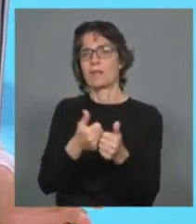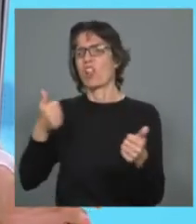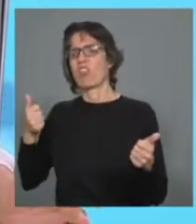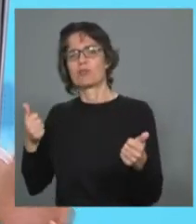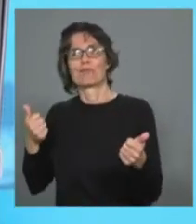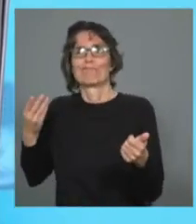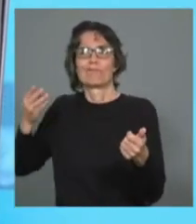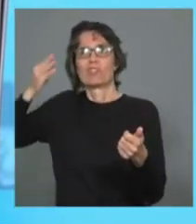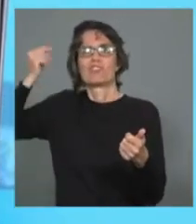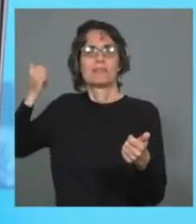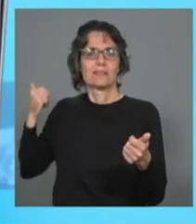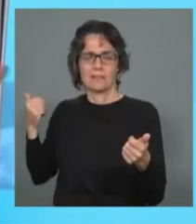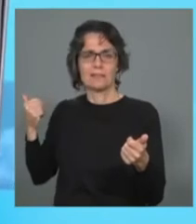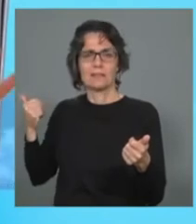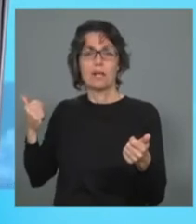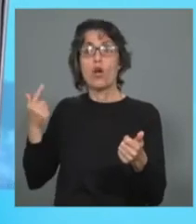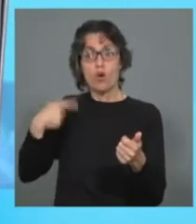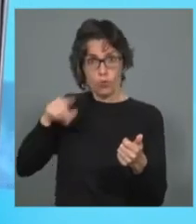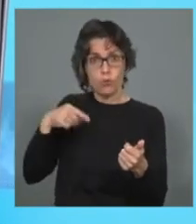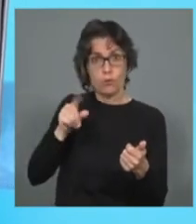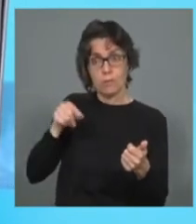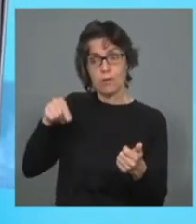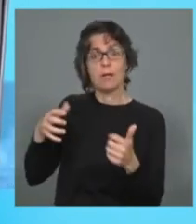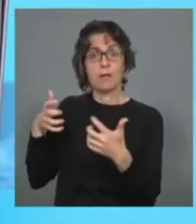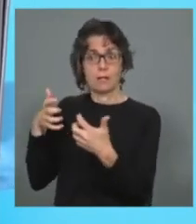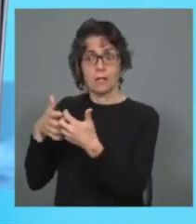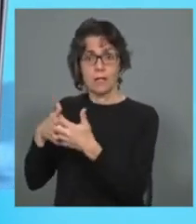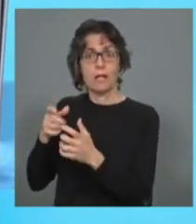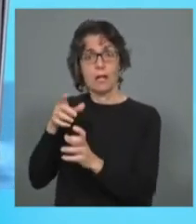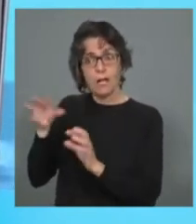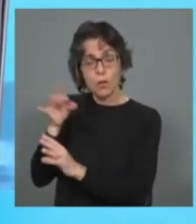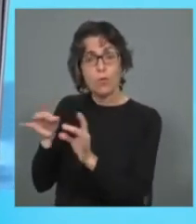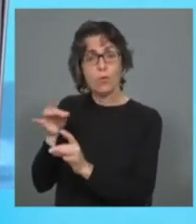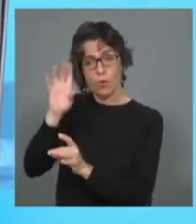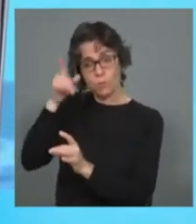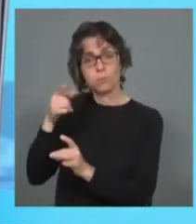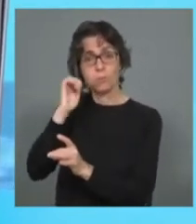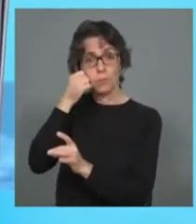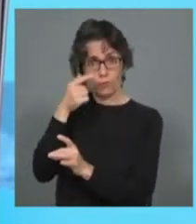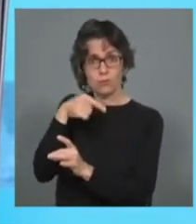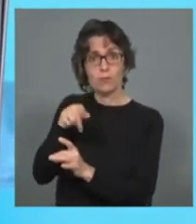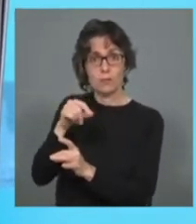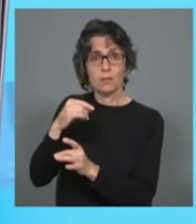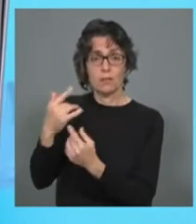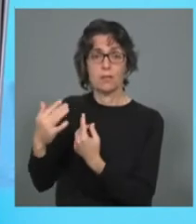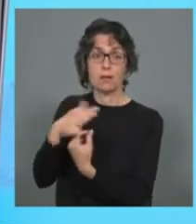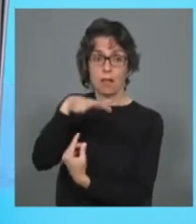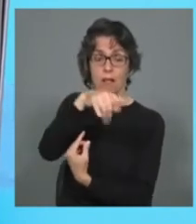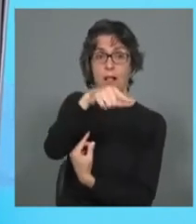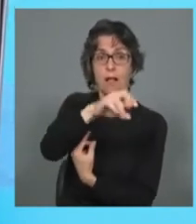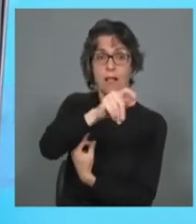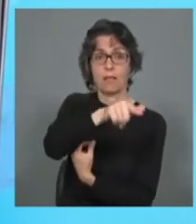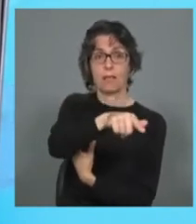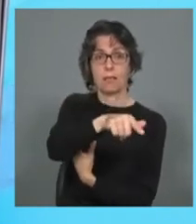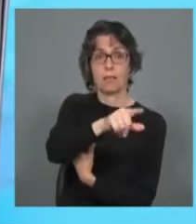guerra na Europa e que todos os nossos olhos estão focados para essa guerra, que também está a trazer impactos no Líbano, porque